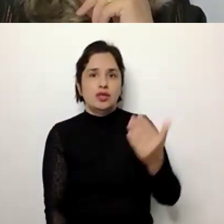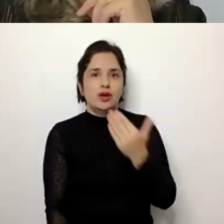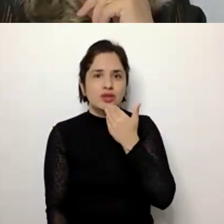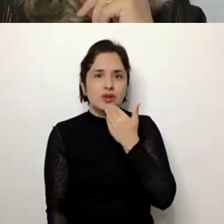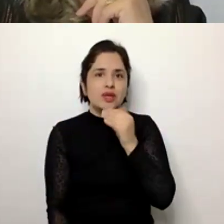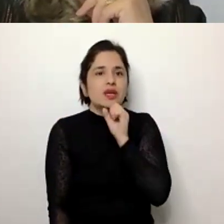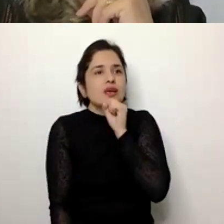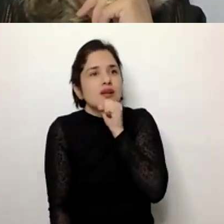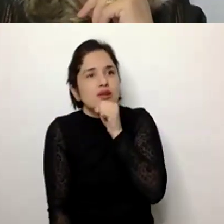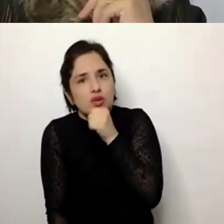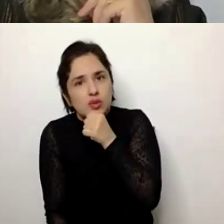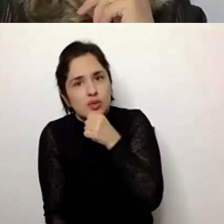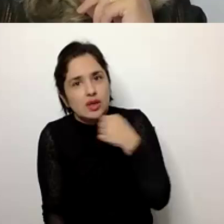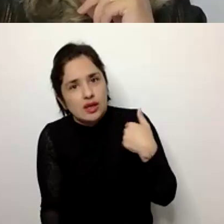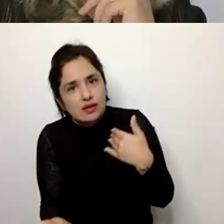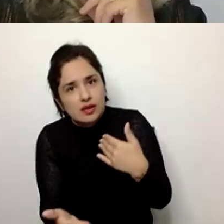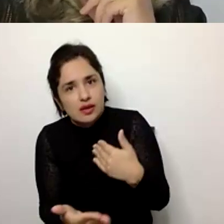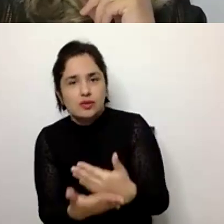han ido envelhecendo durante o